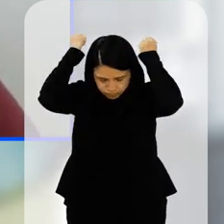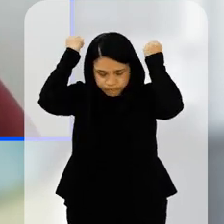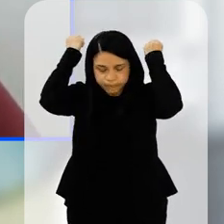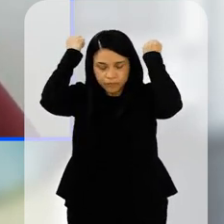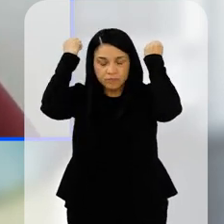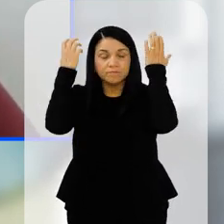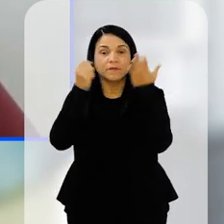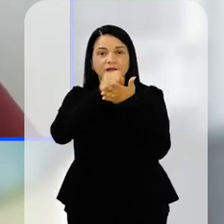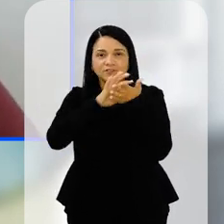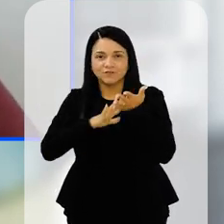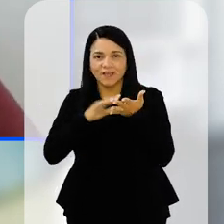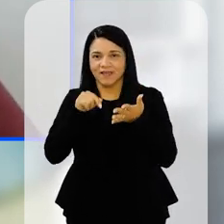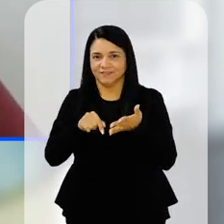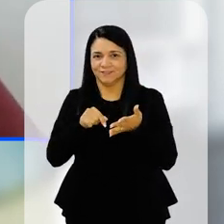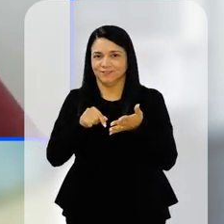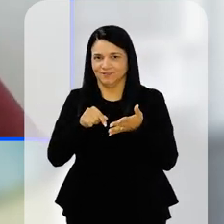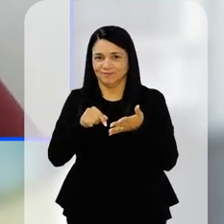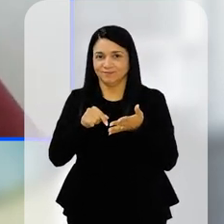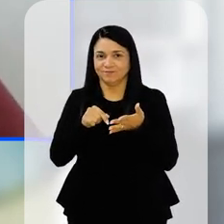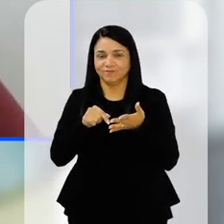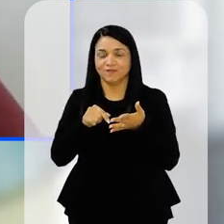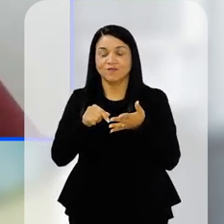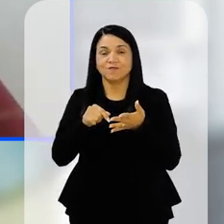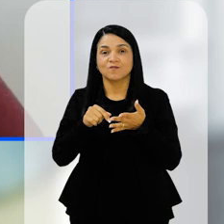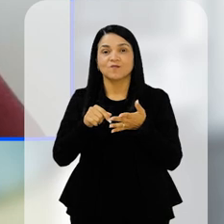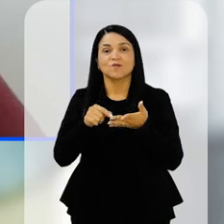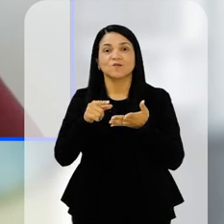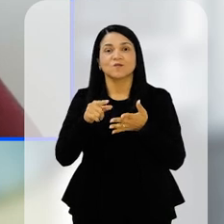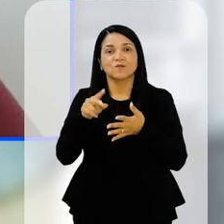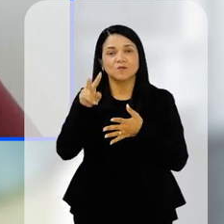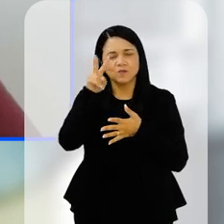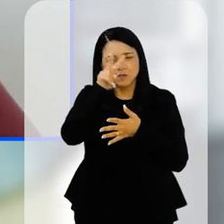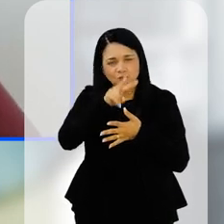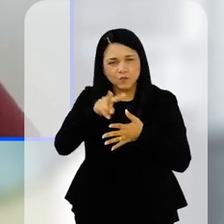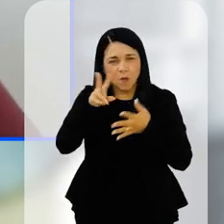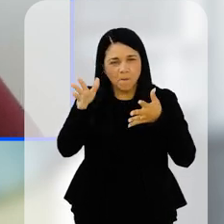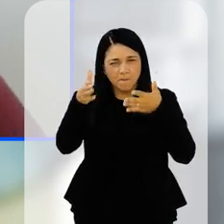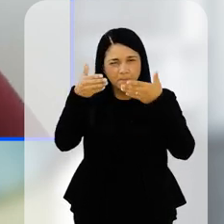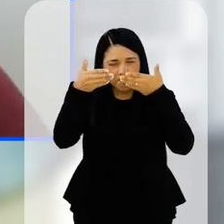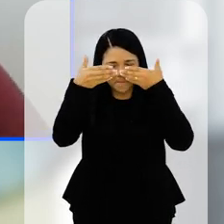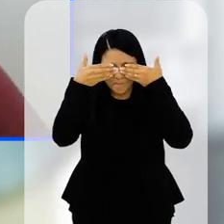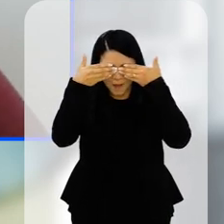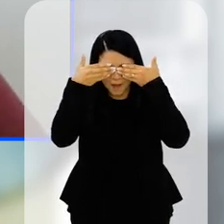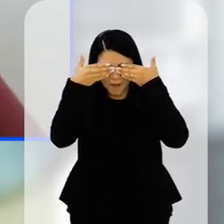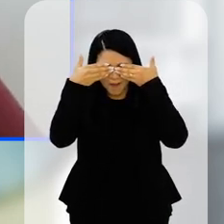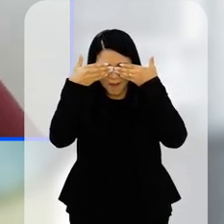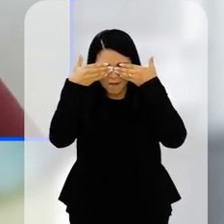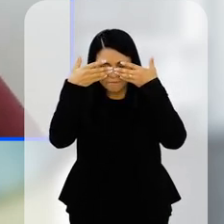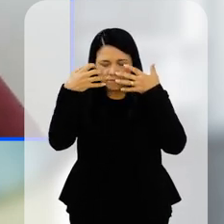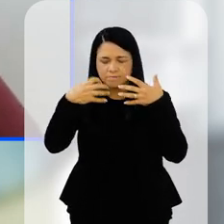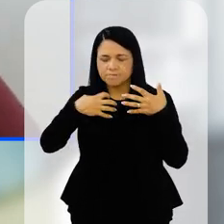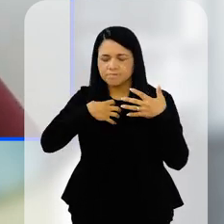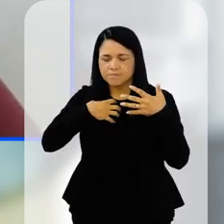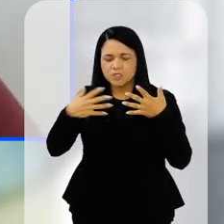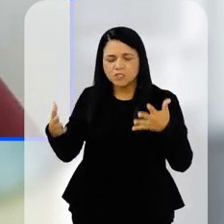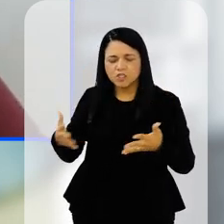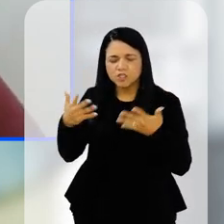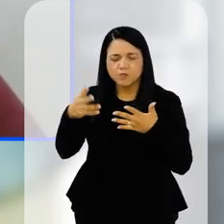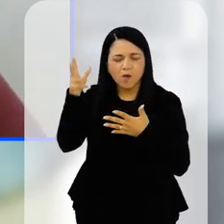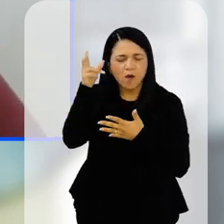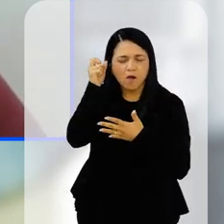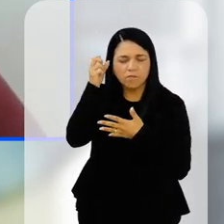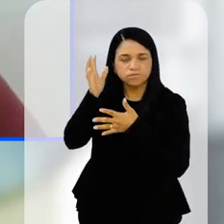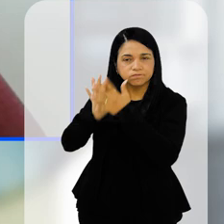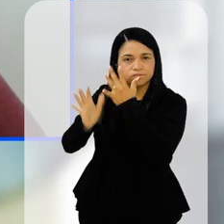Então, ali, deixando esse sistema visual meio que desativado para poder estimular os outros.